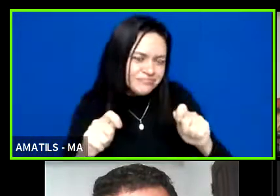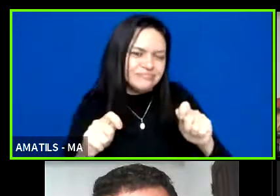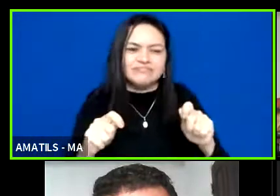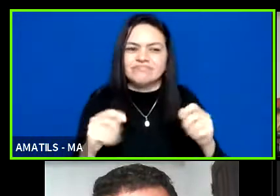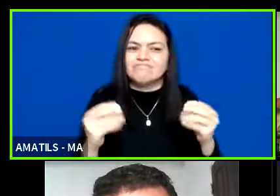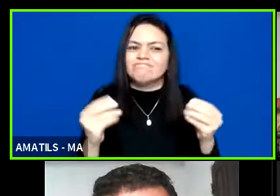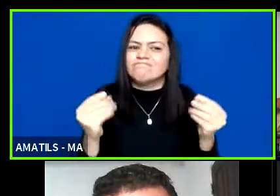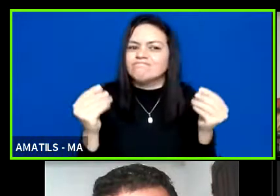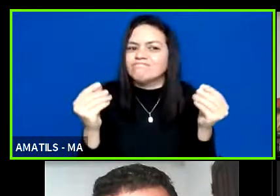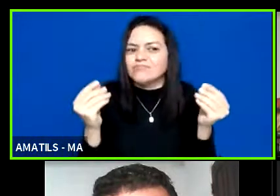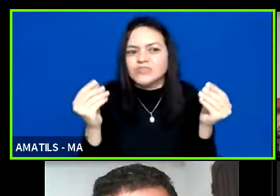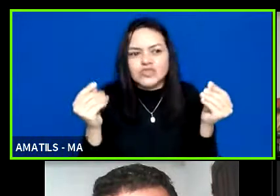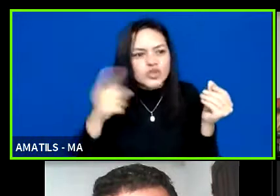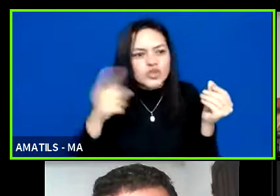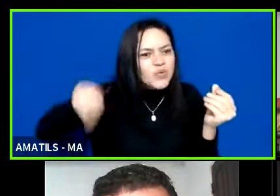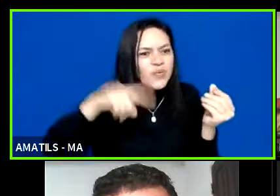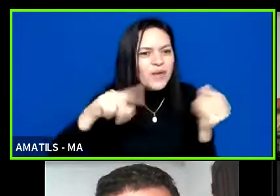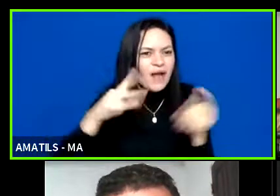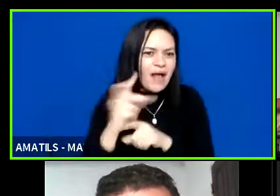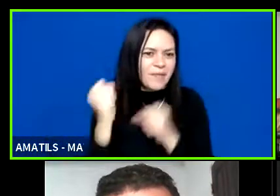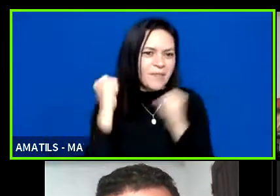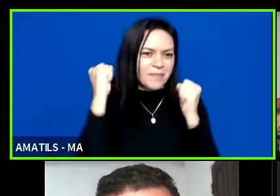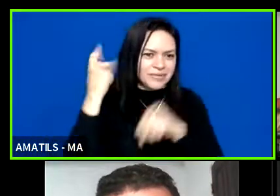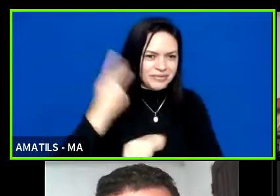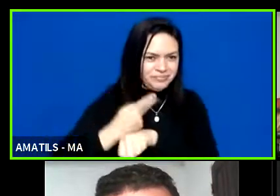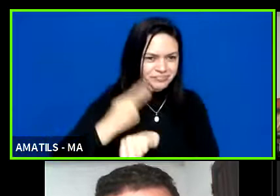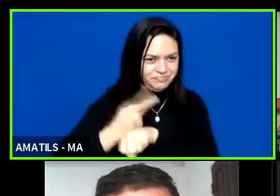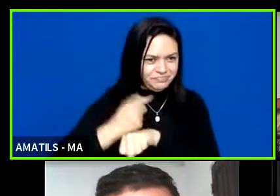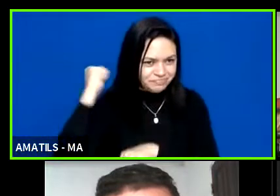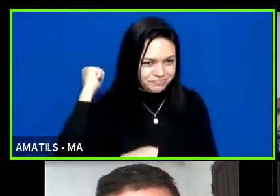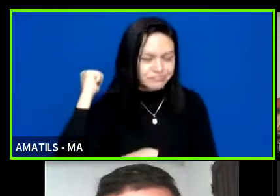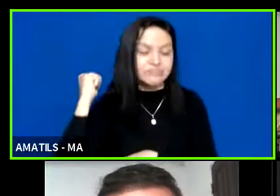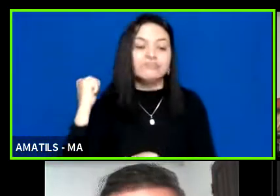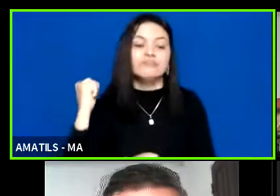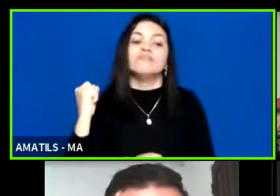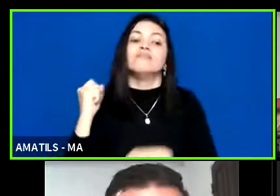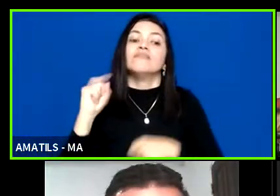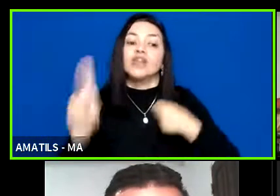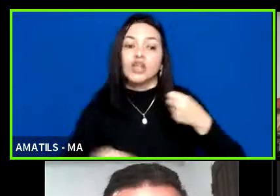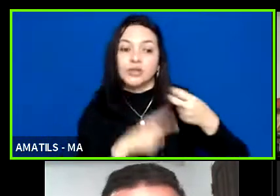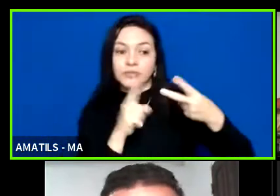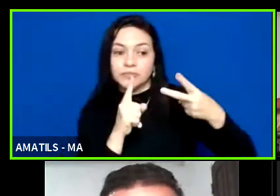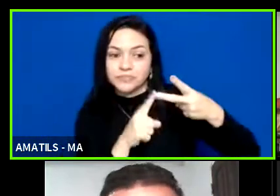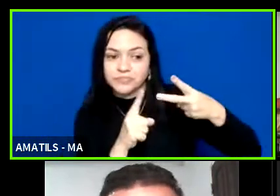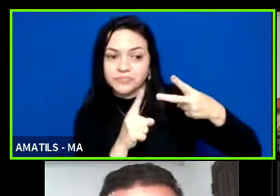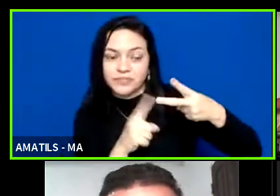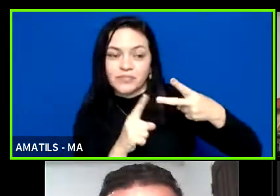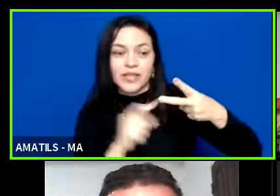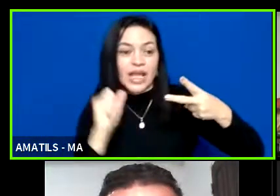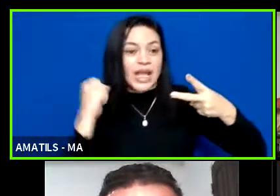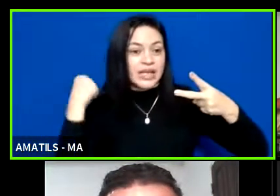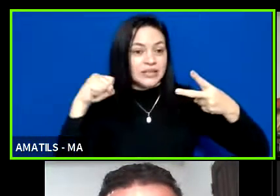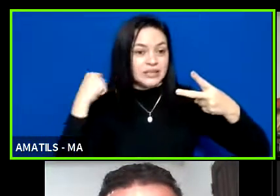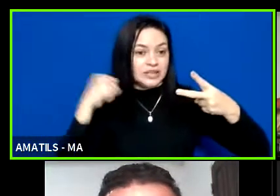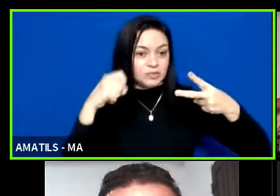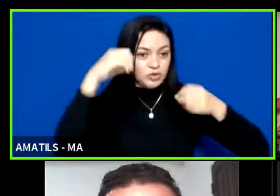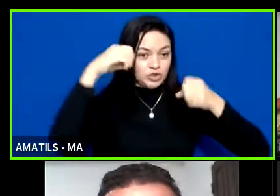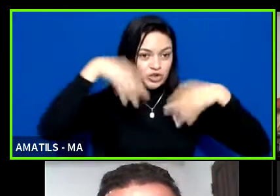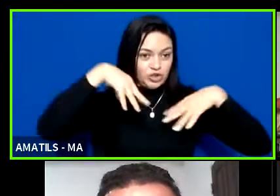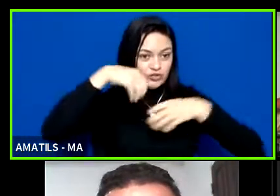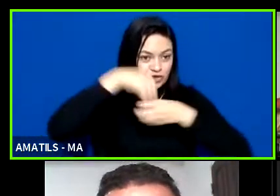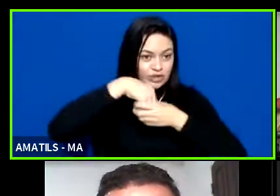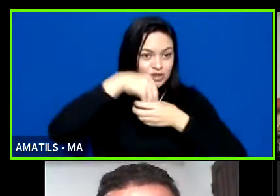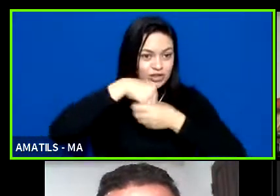campeões. Bom, aí nós temos a manifestação esportiva educacional, que tem como característica